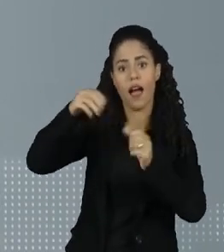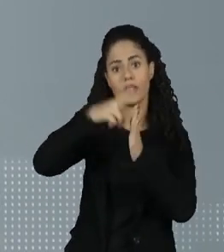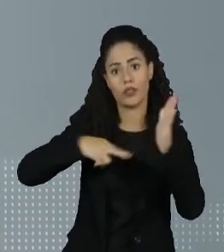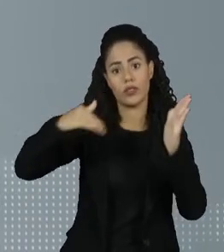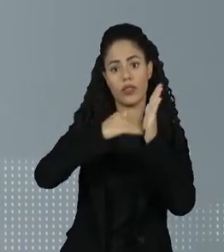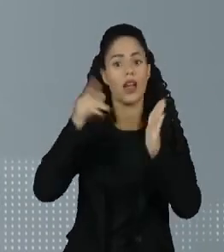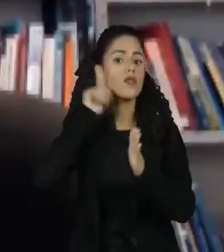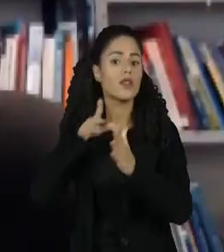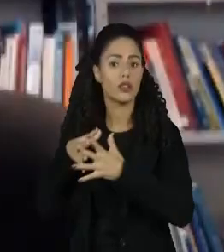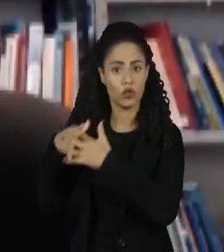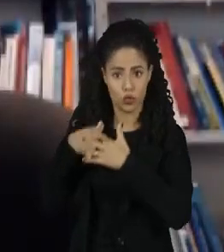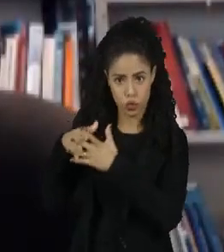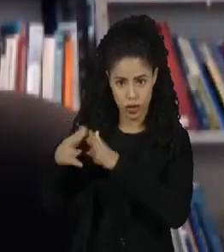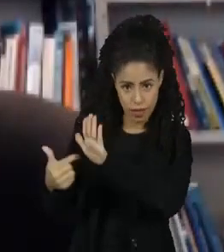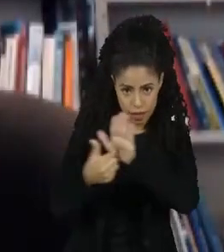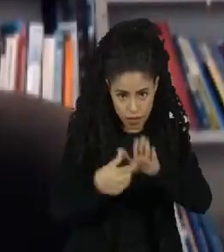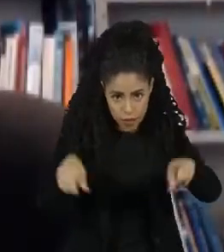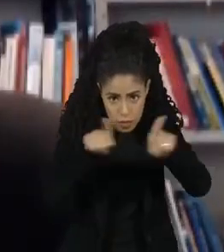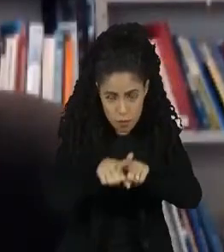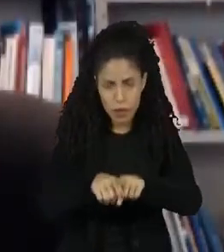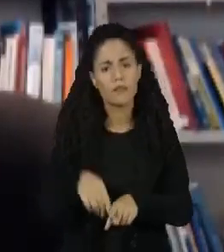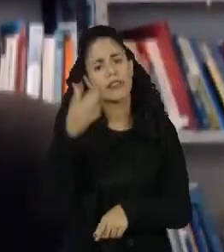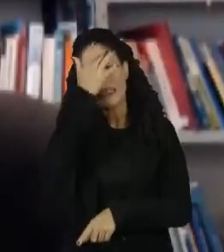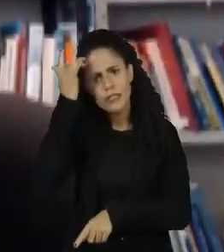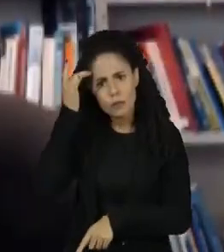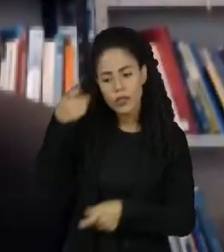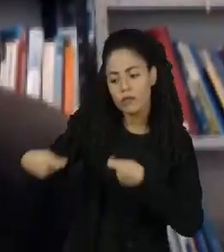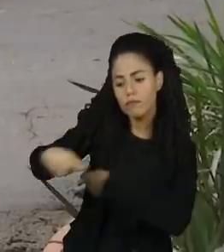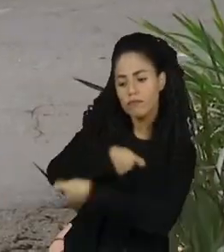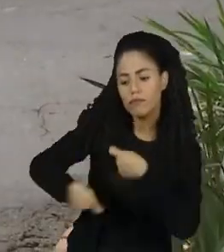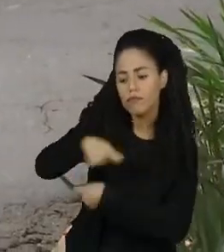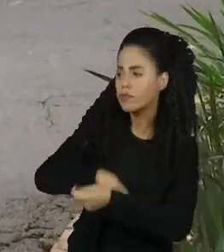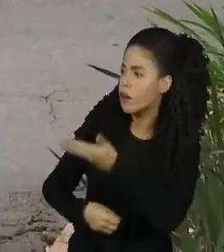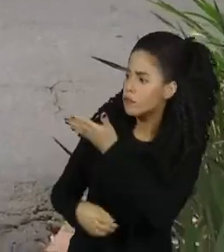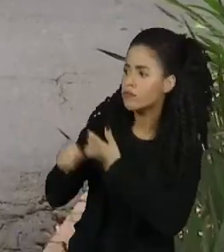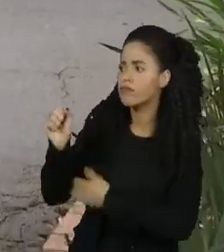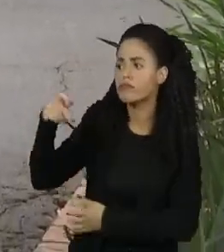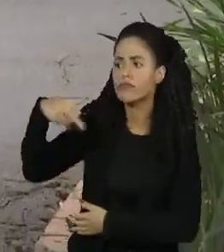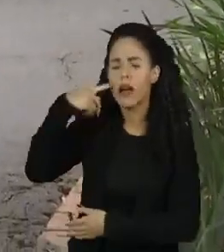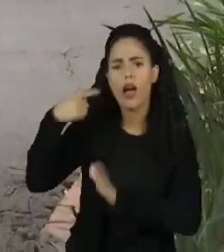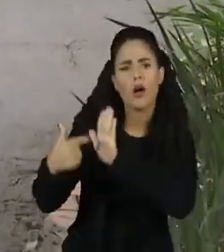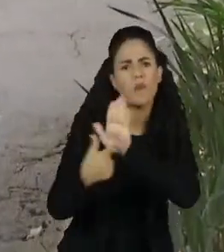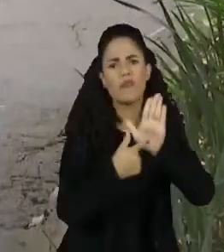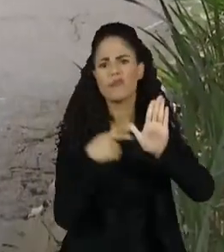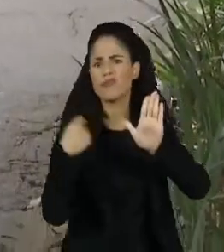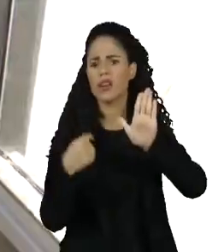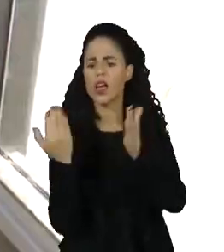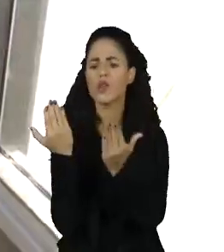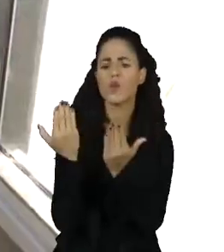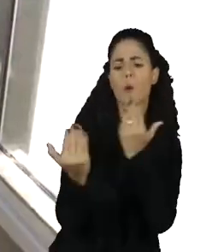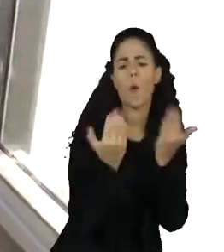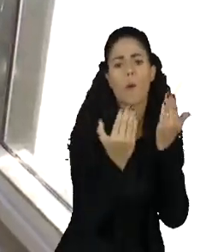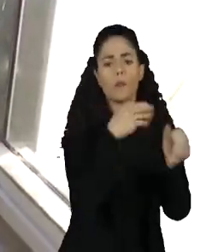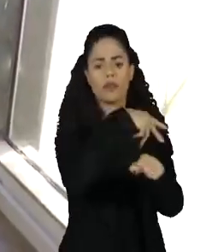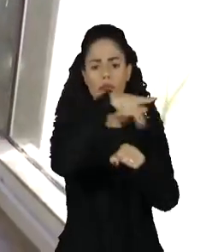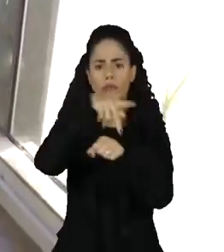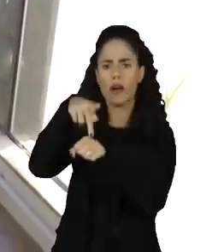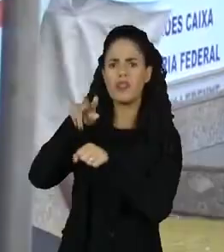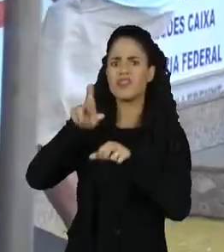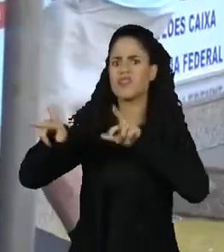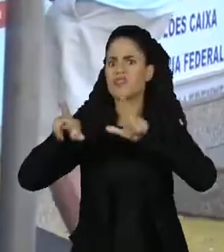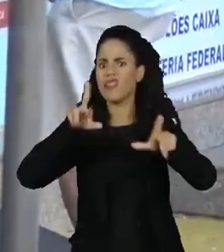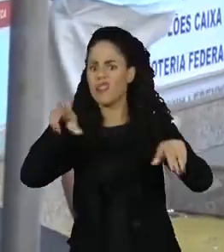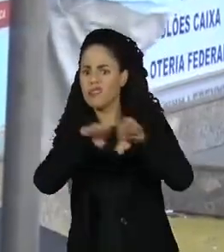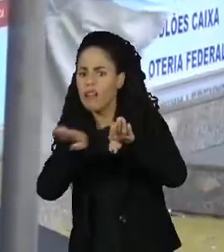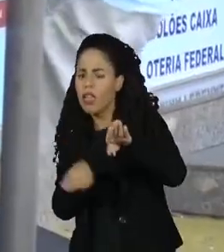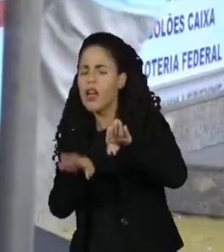e Estados Unidos. Este economista especialista em Previdência pondera que é difícil comparar países com realidades tão diferentes,